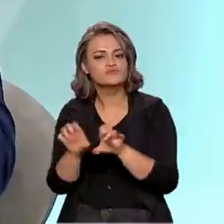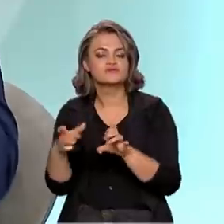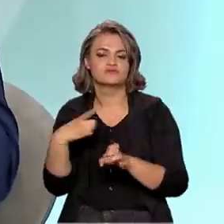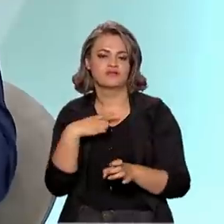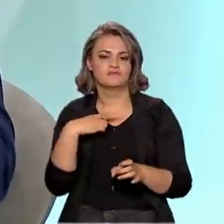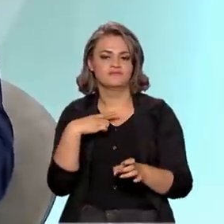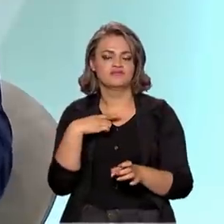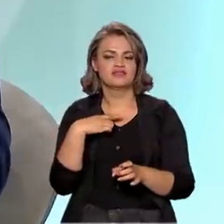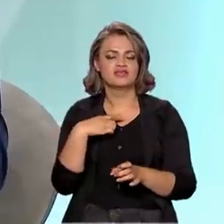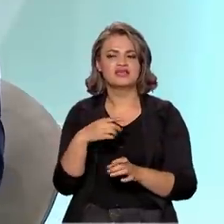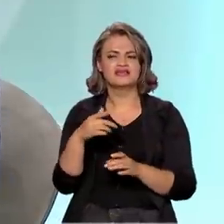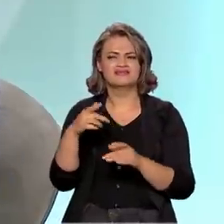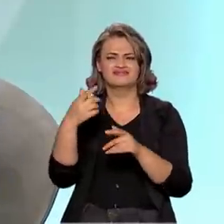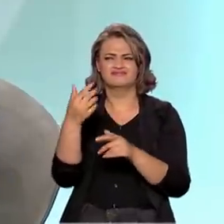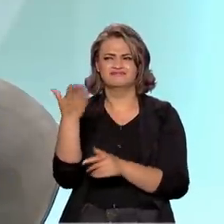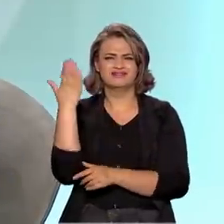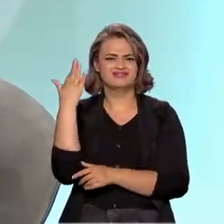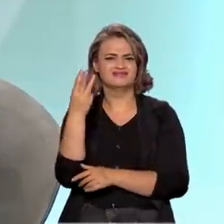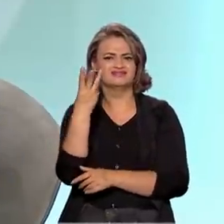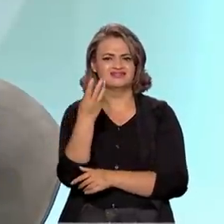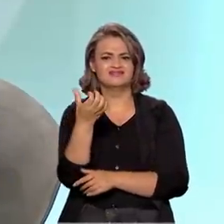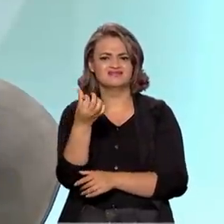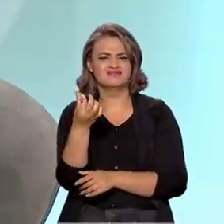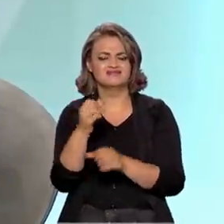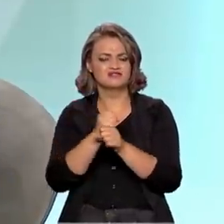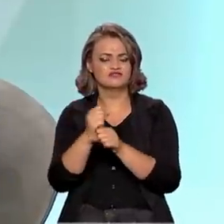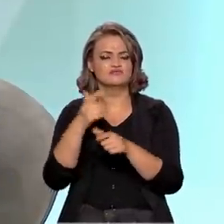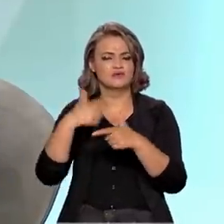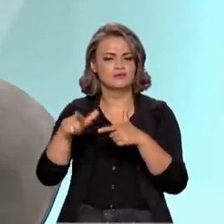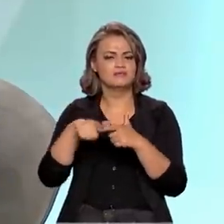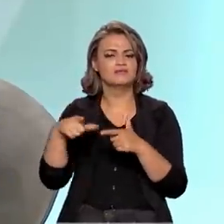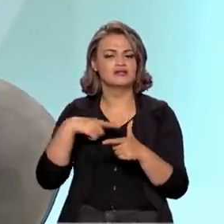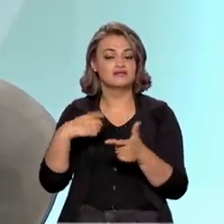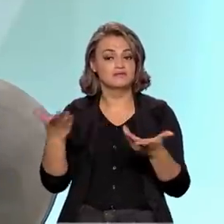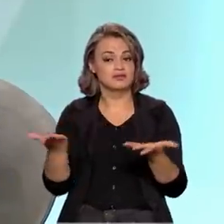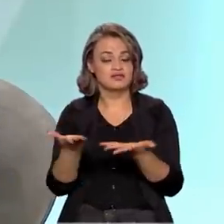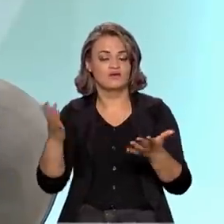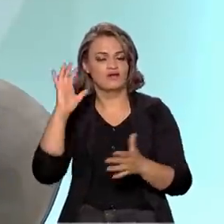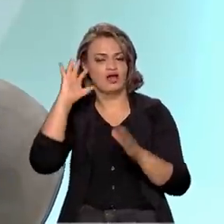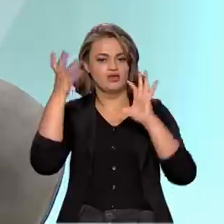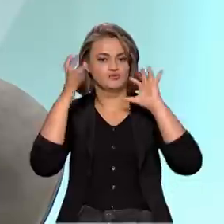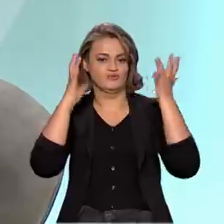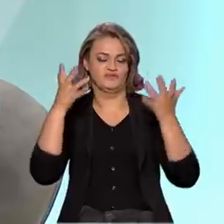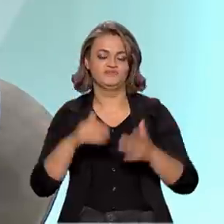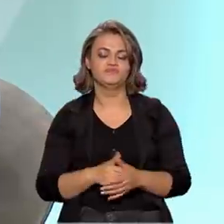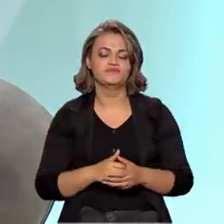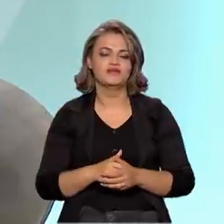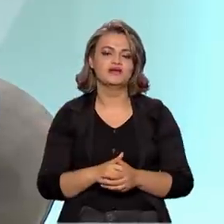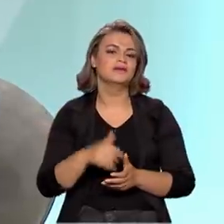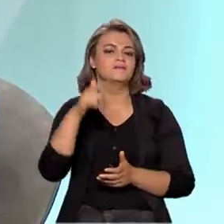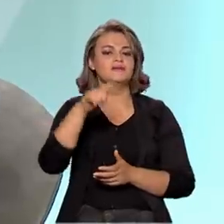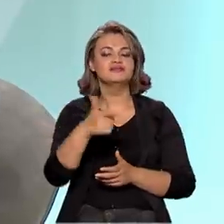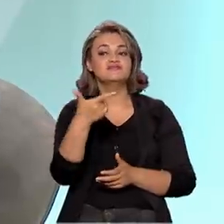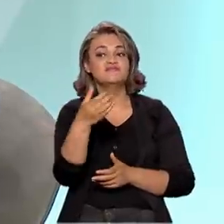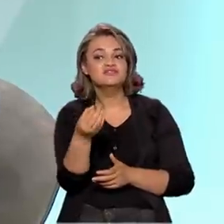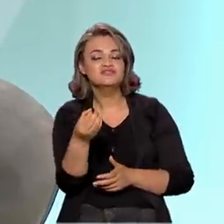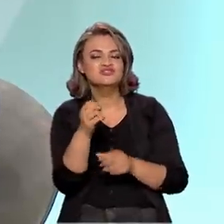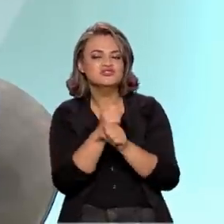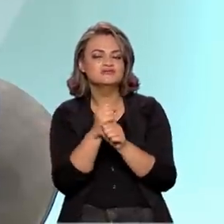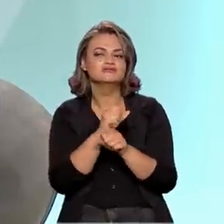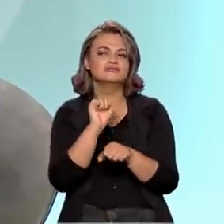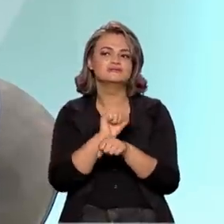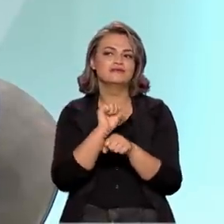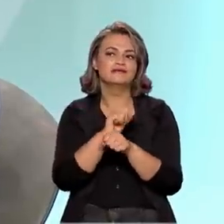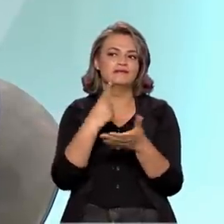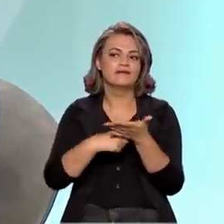Esse aí é um problema de 36 anos sendo já resolvido agora. Mas, 20 anos esperando o acordo